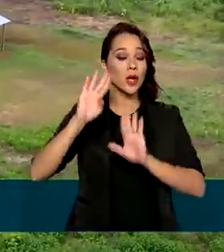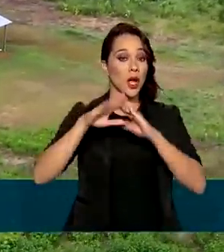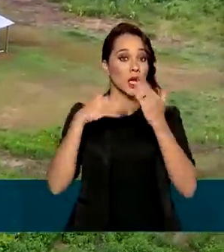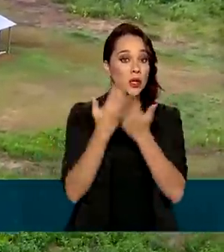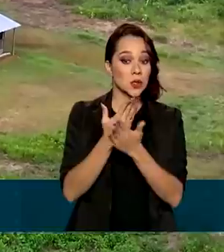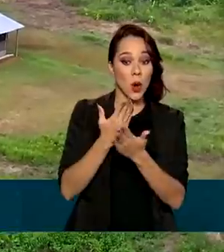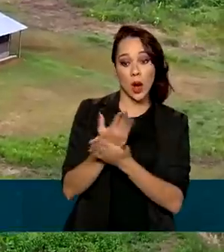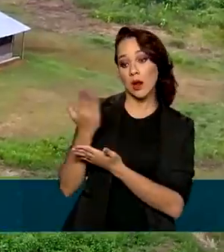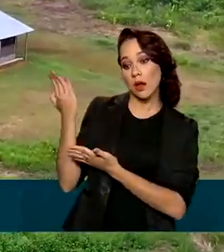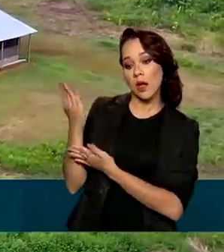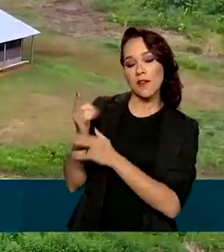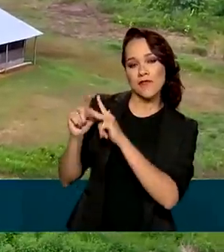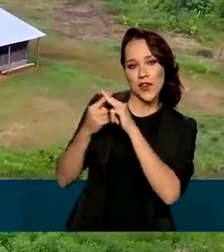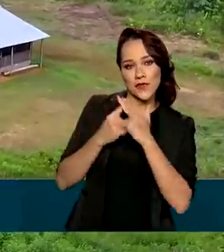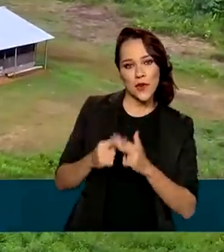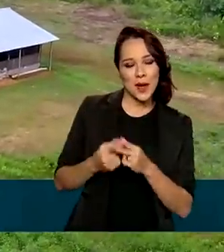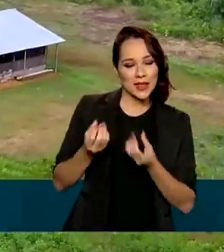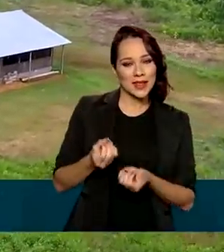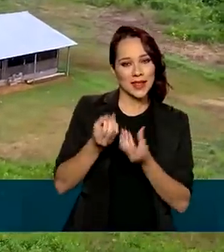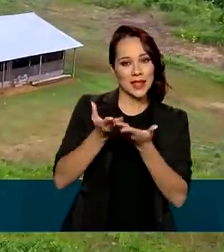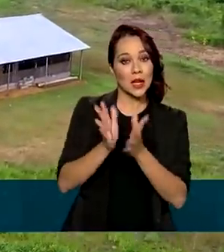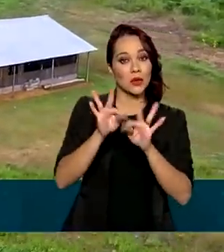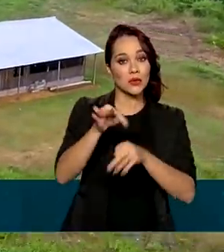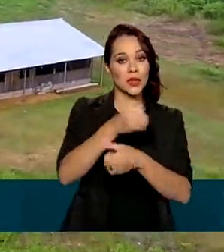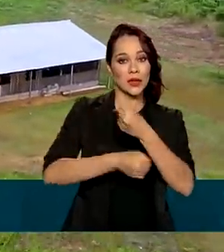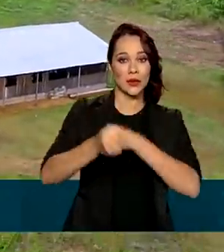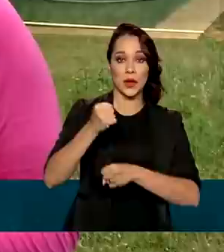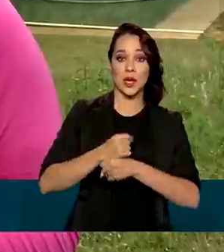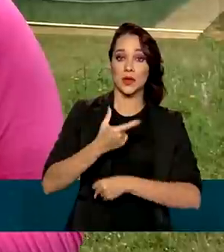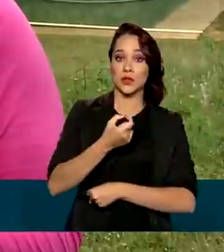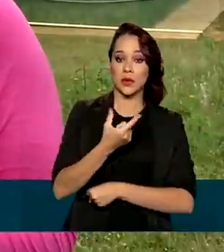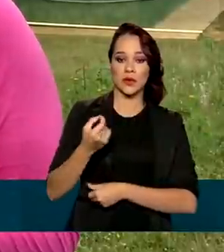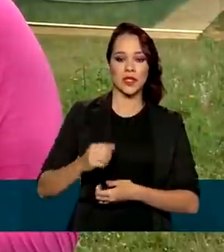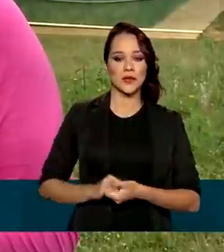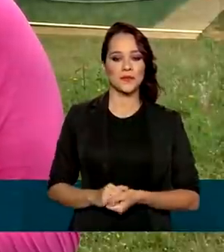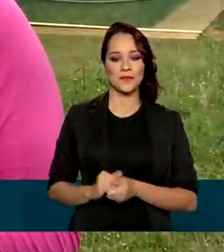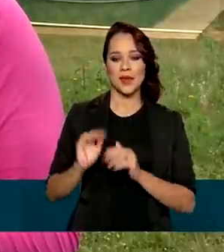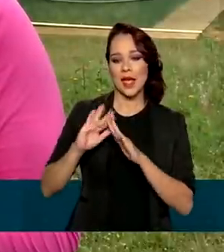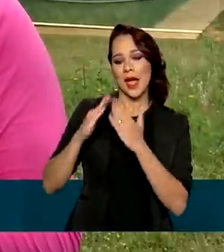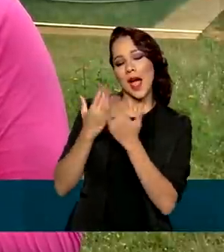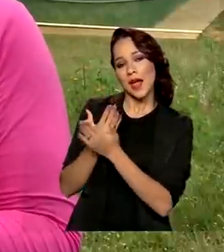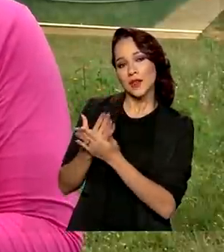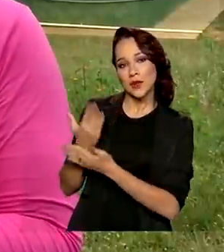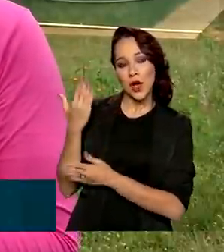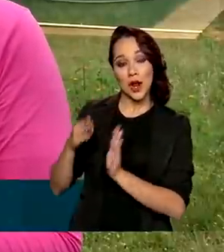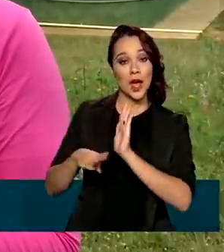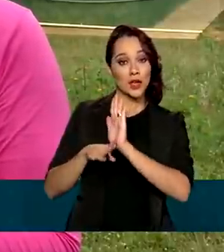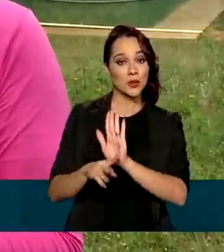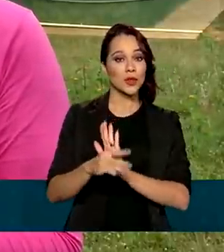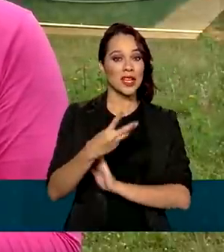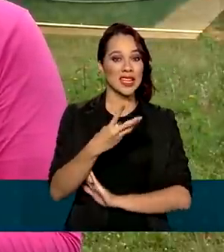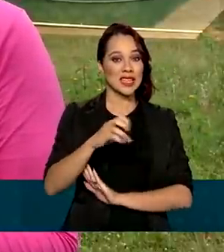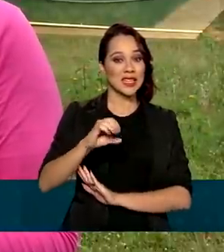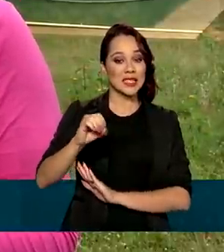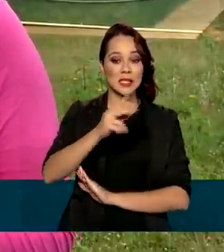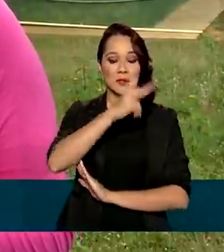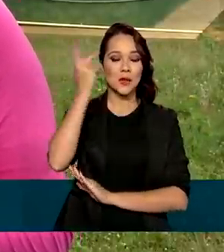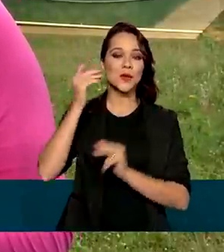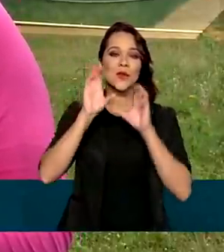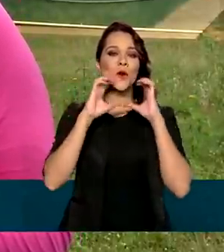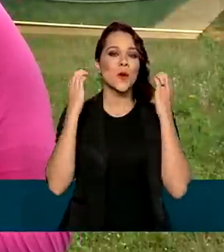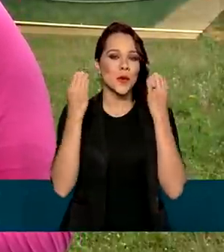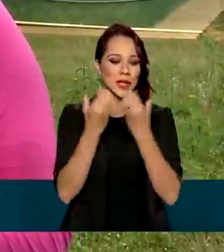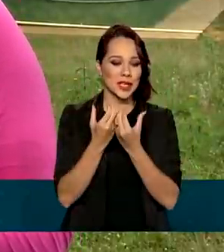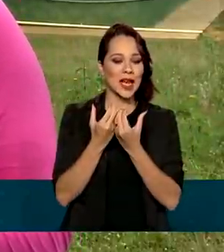da região foi reformada e entregue no fim de 2020. A escola beneficia 300 pessoas da comunidade